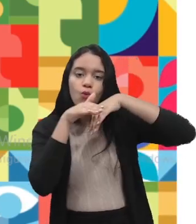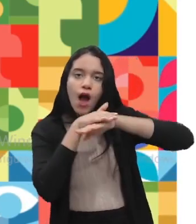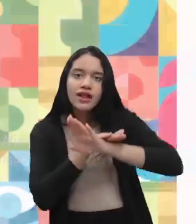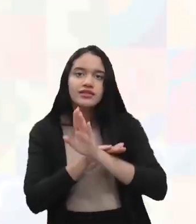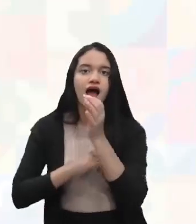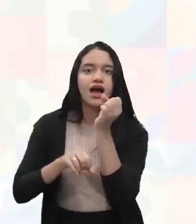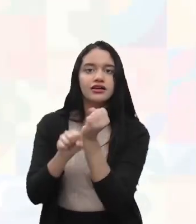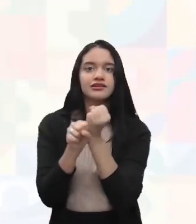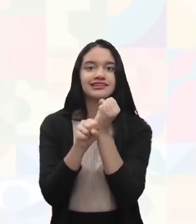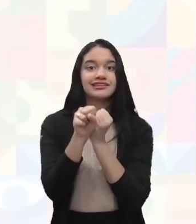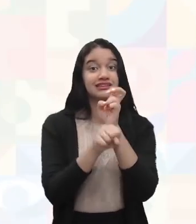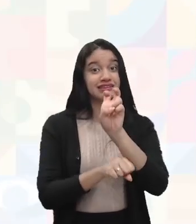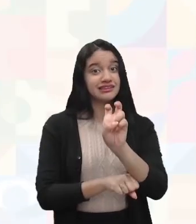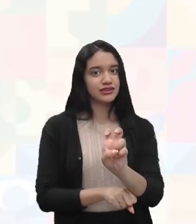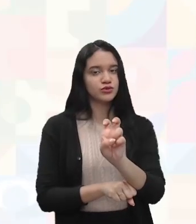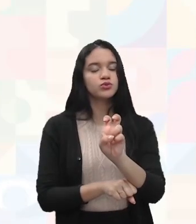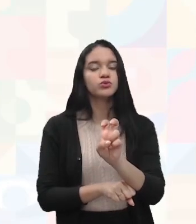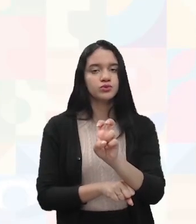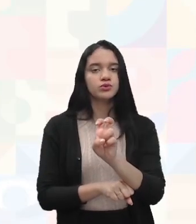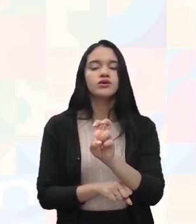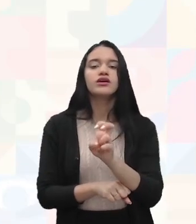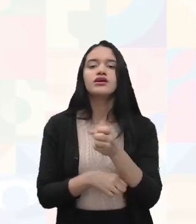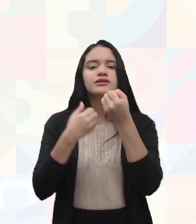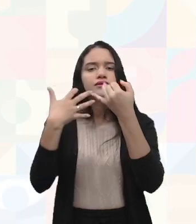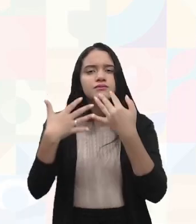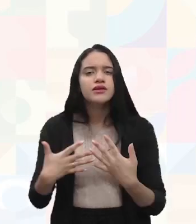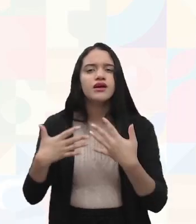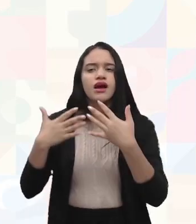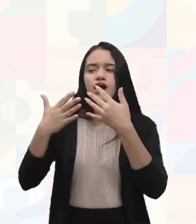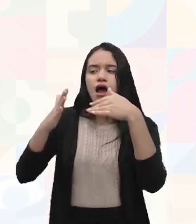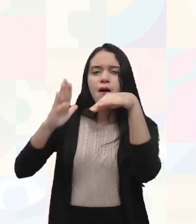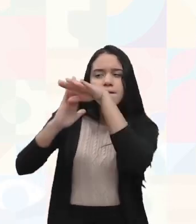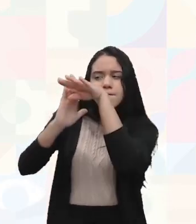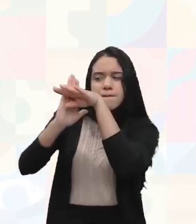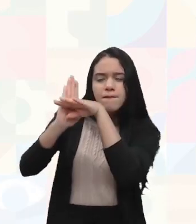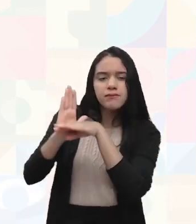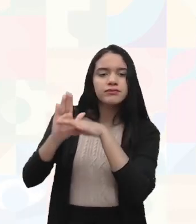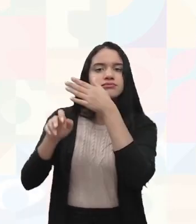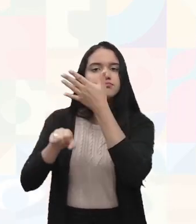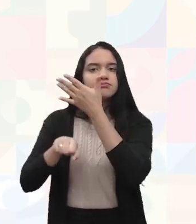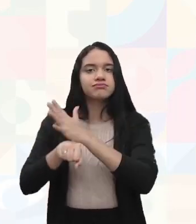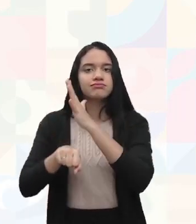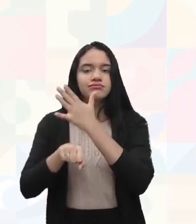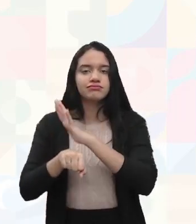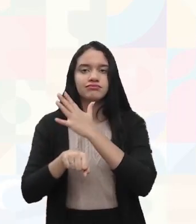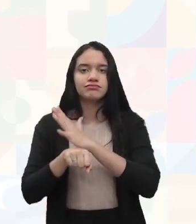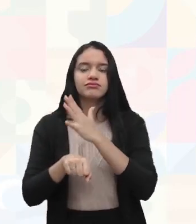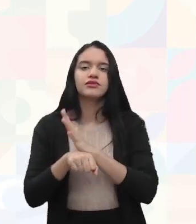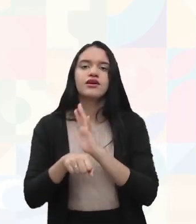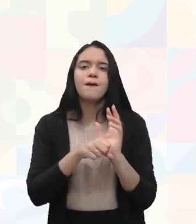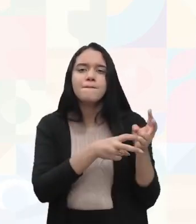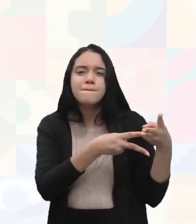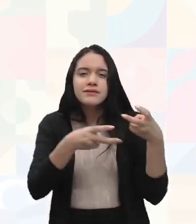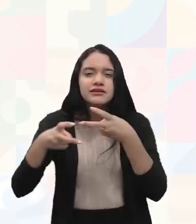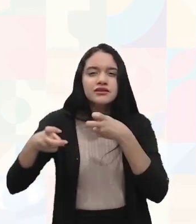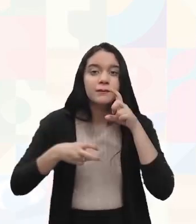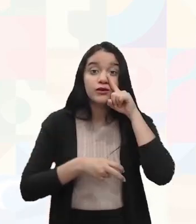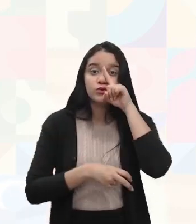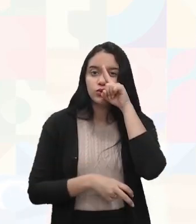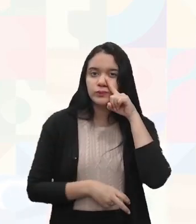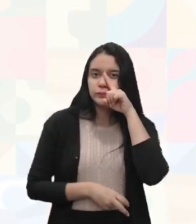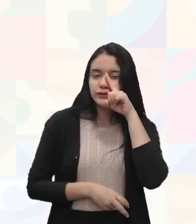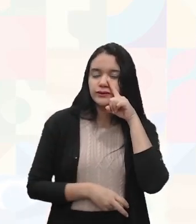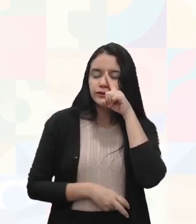simples. Então, descrever passo a passo a atividade que vai ser feita, identificar os riscos,